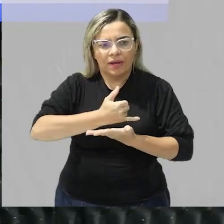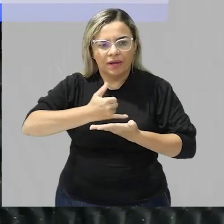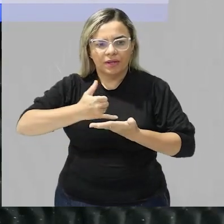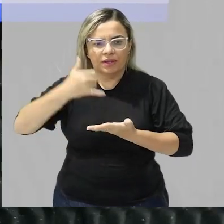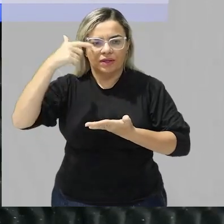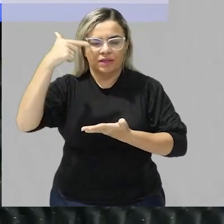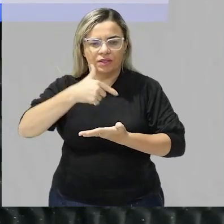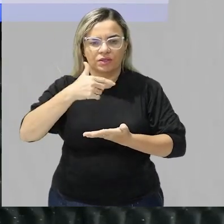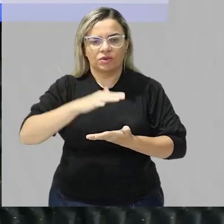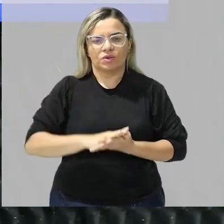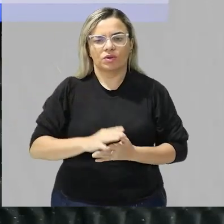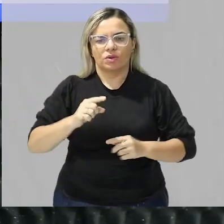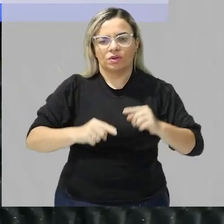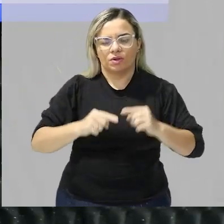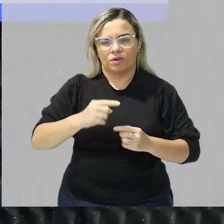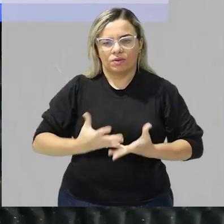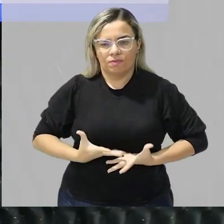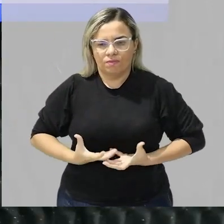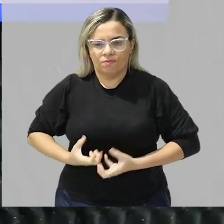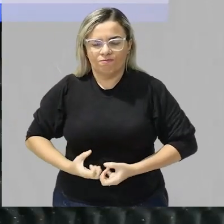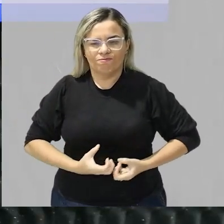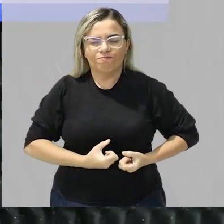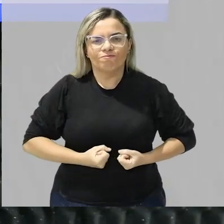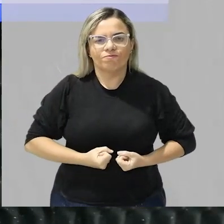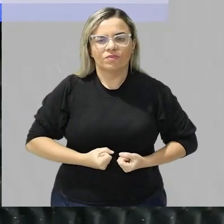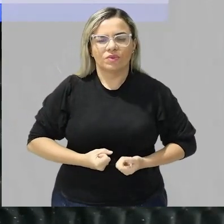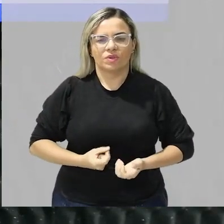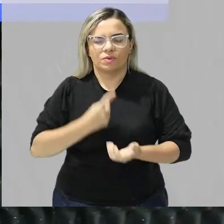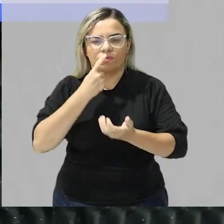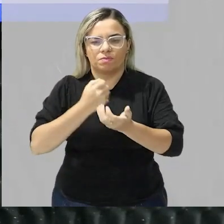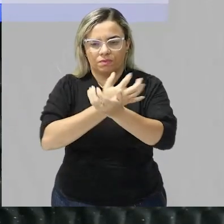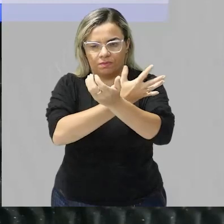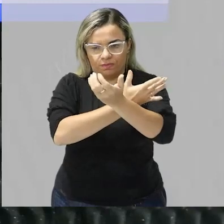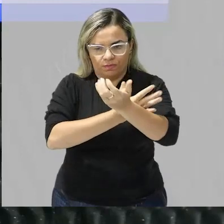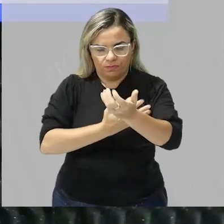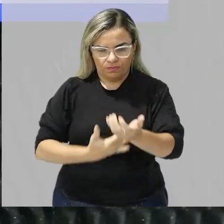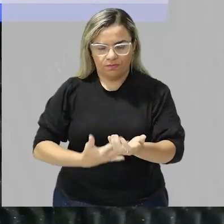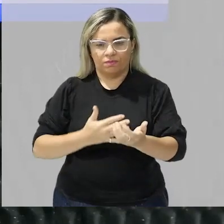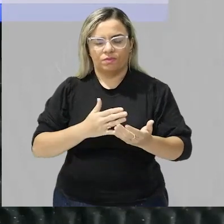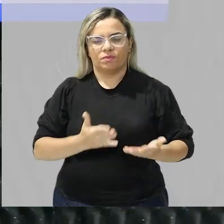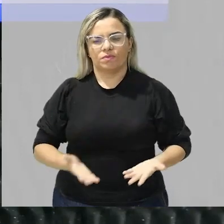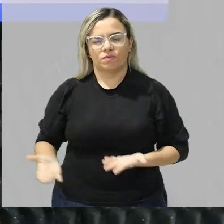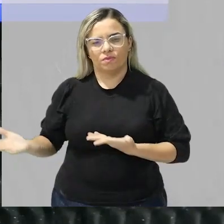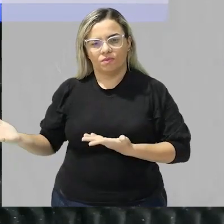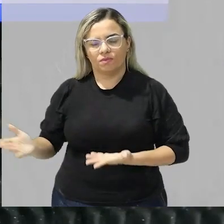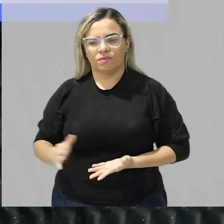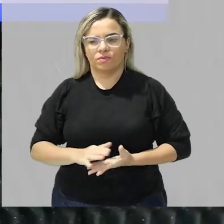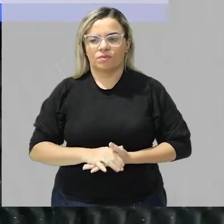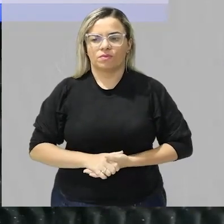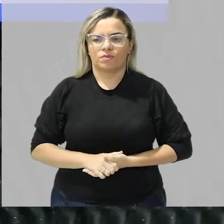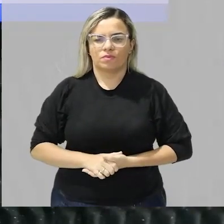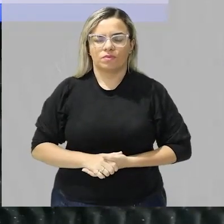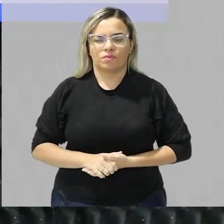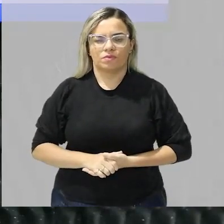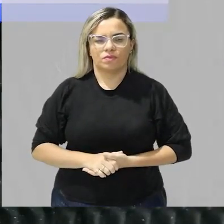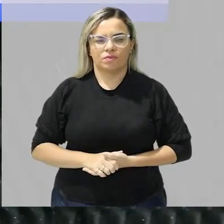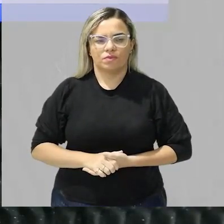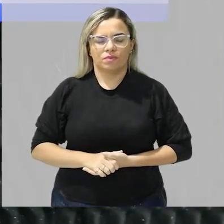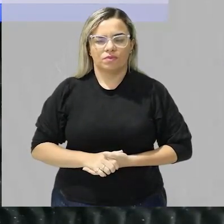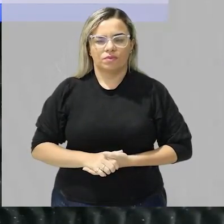sangue então ele mediu a quantidade de gordura nas fezes e de triglicerídeos no sangue